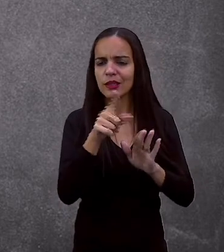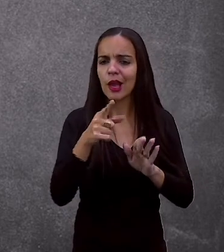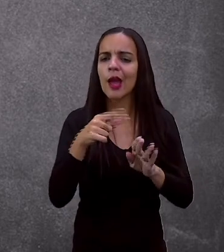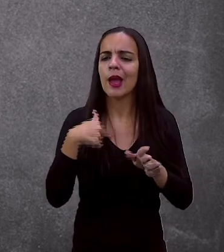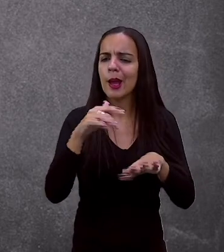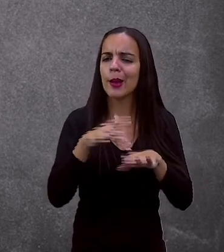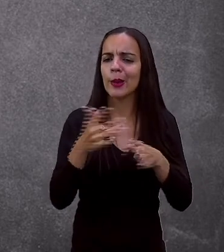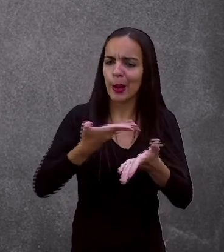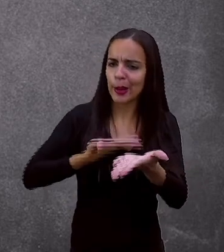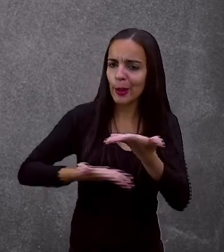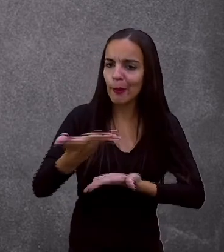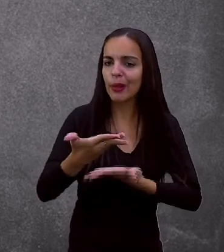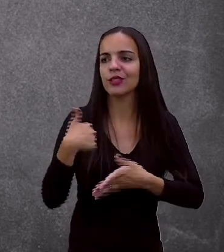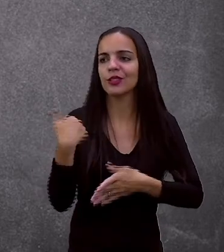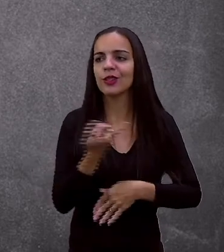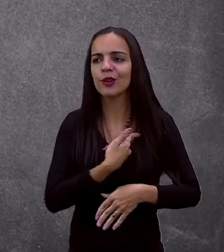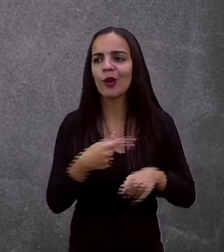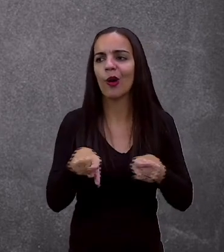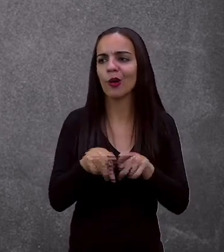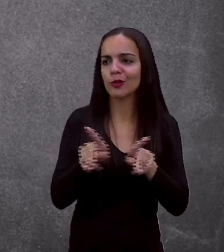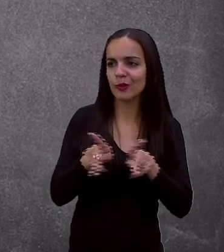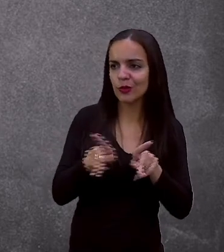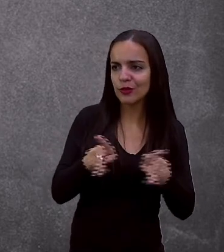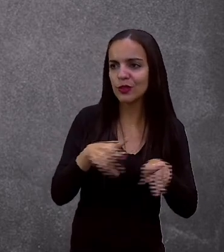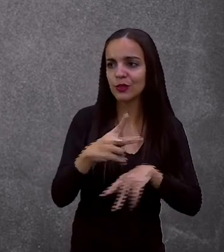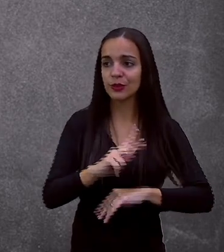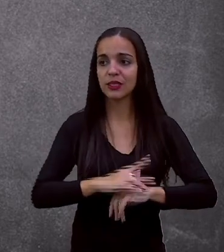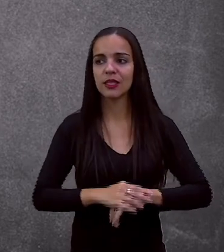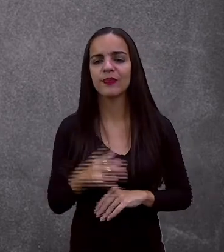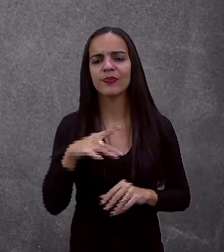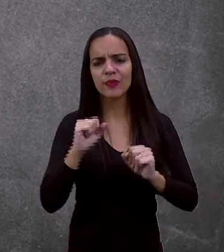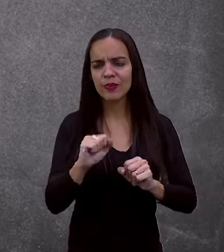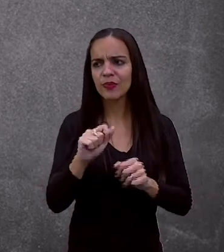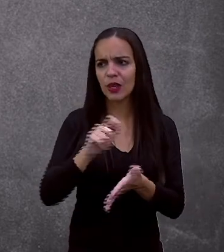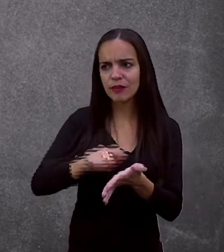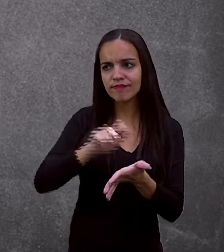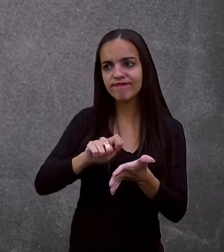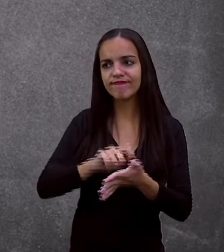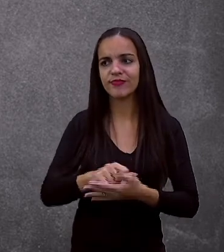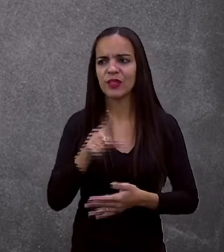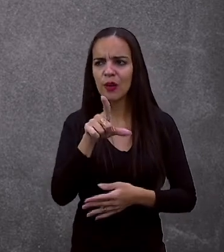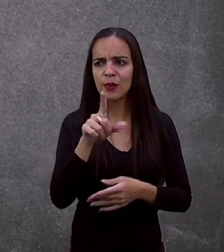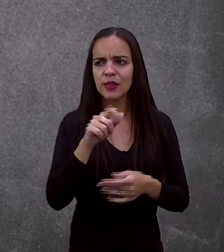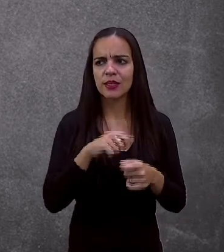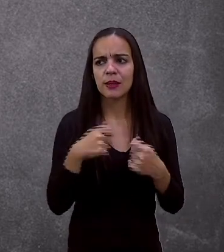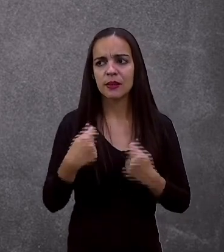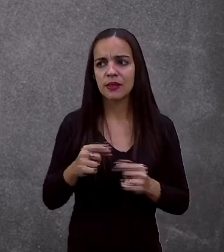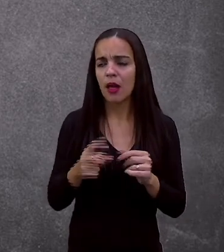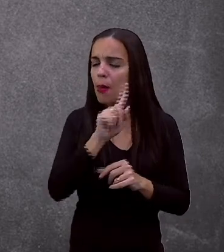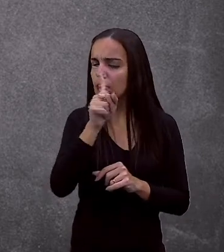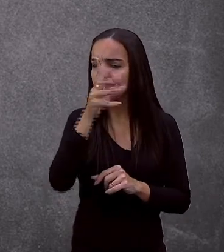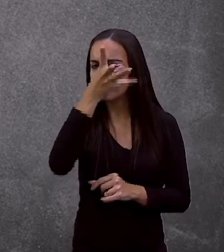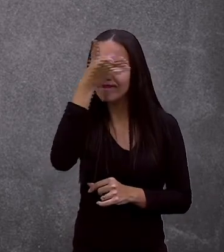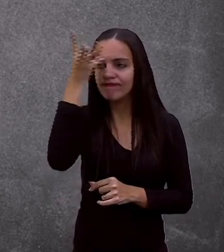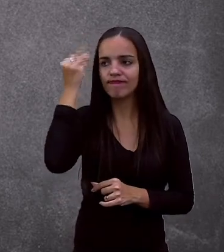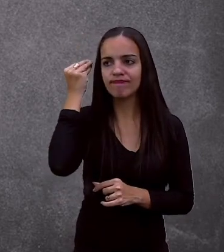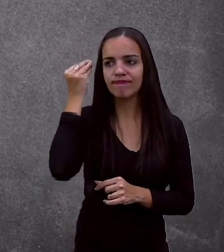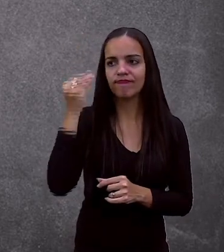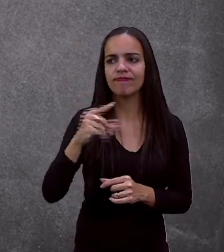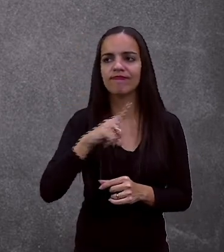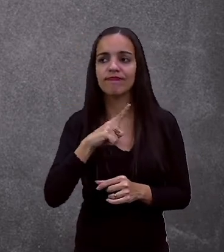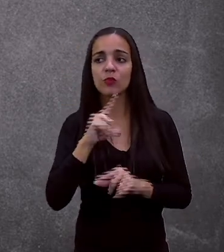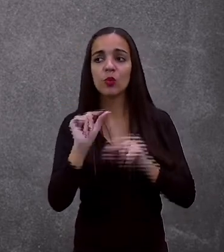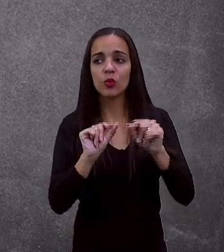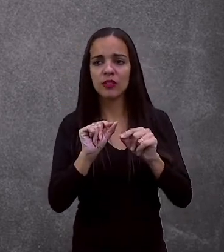conosco. Vocês só não podem esquecer. Tá bom? Na hora de produzir. Vocês não podem esquecer. Dessas